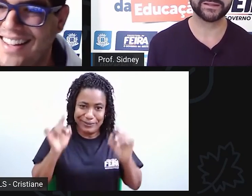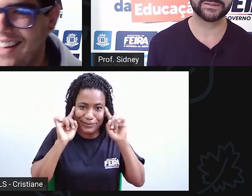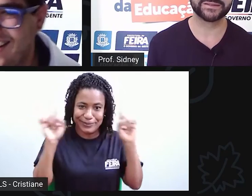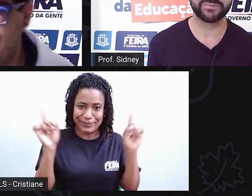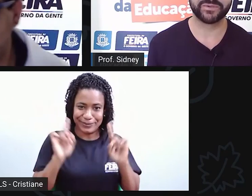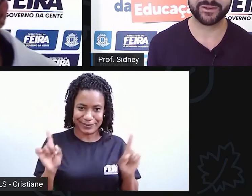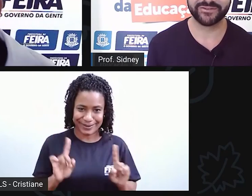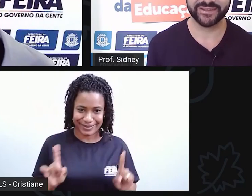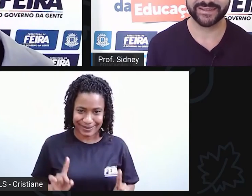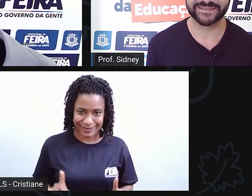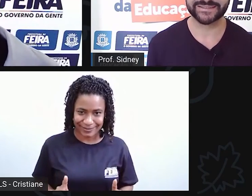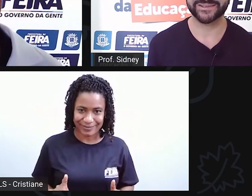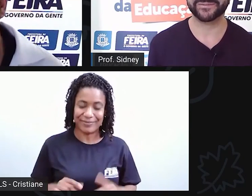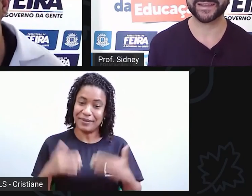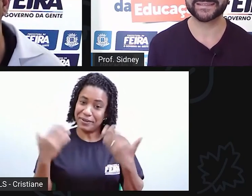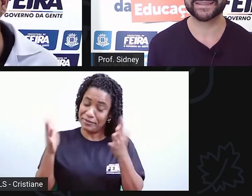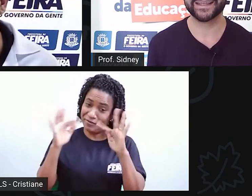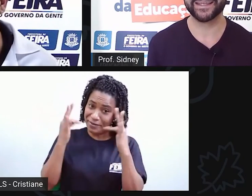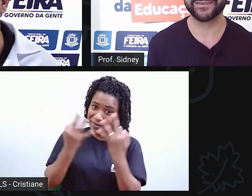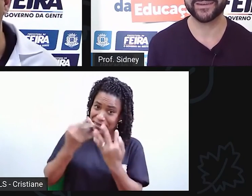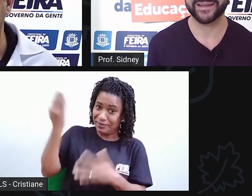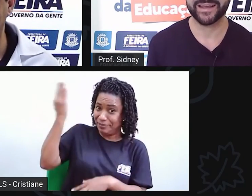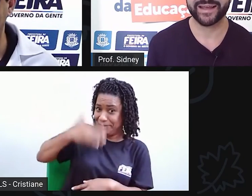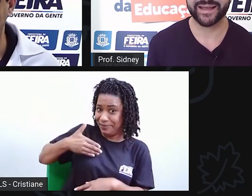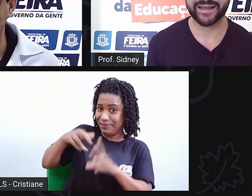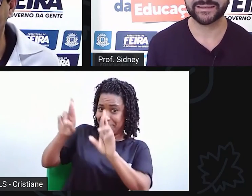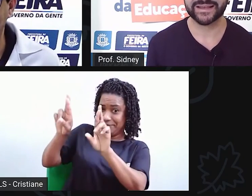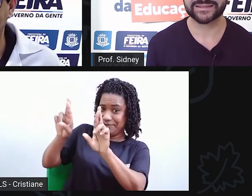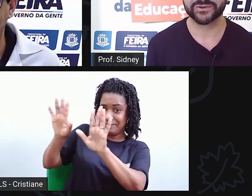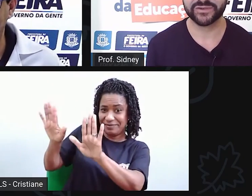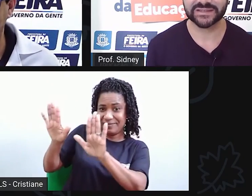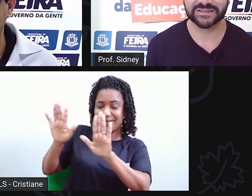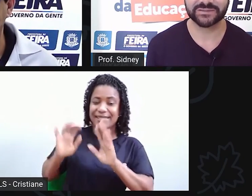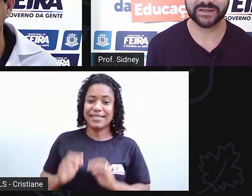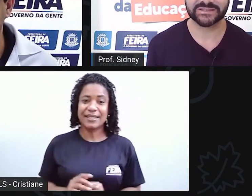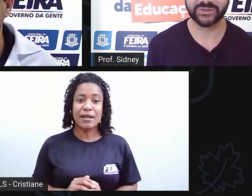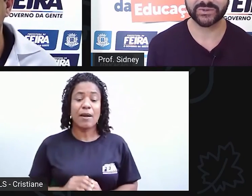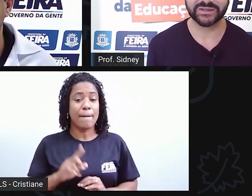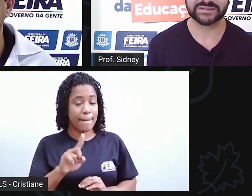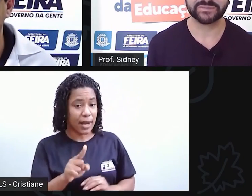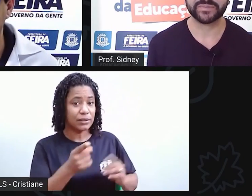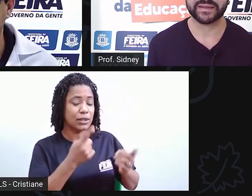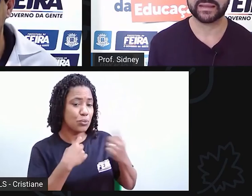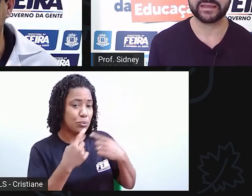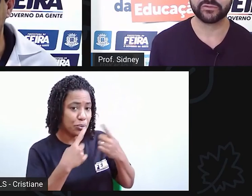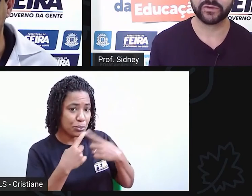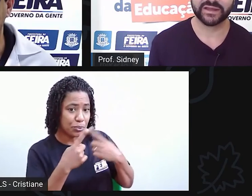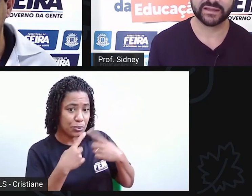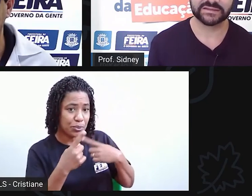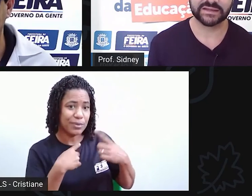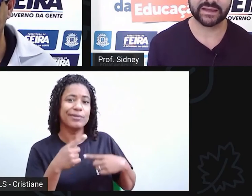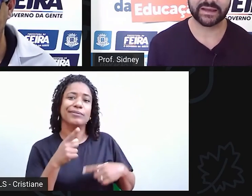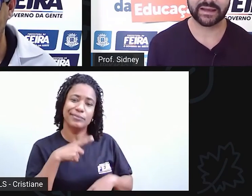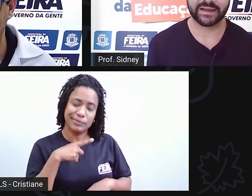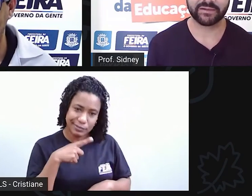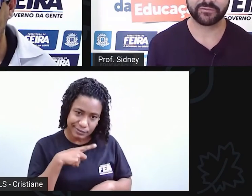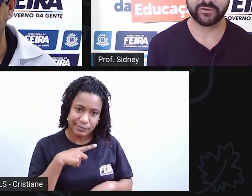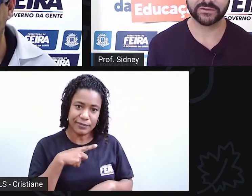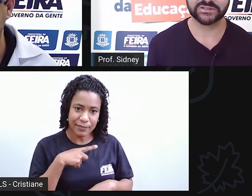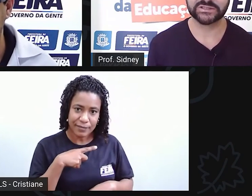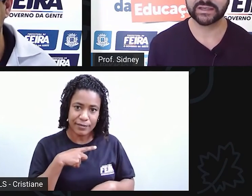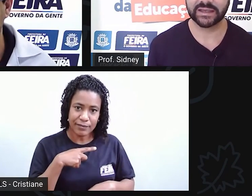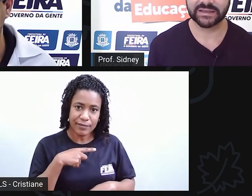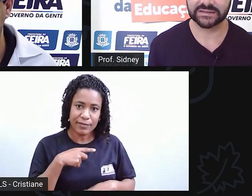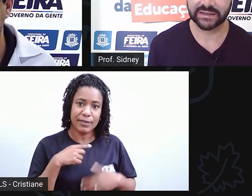documentos que provem isso, mas tenho as conversas de bastidores. E foi essa a